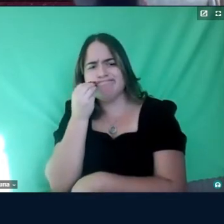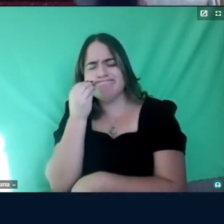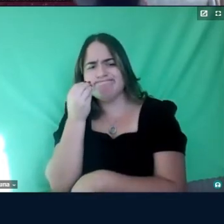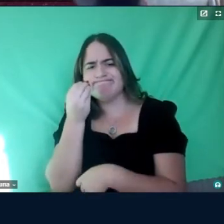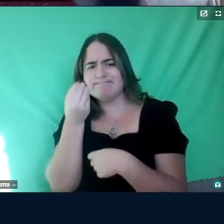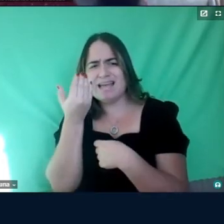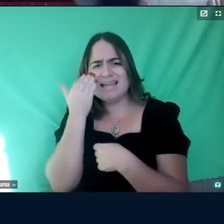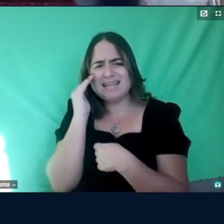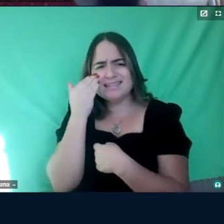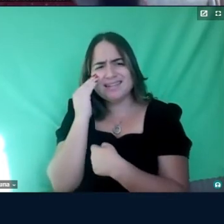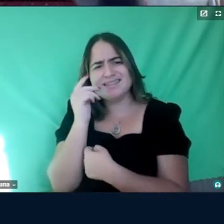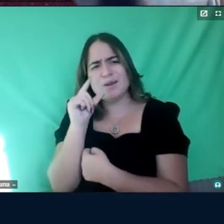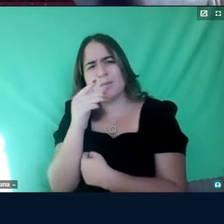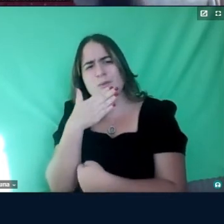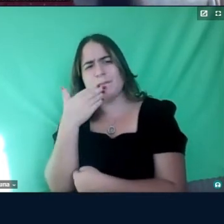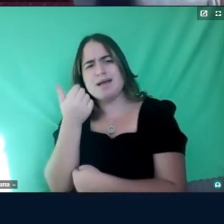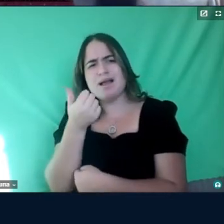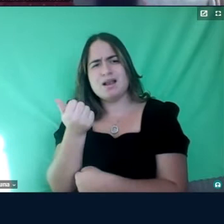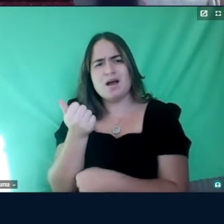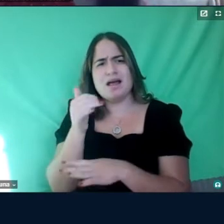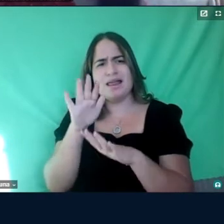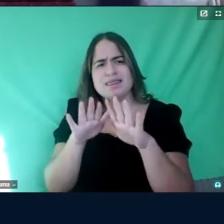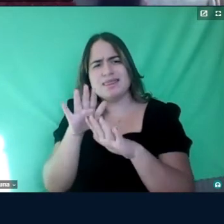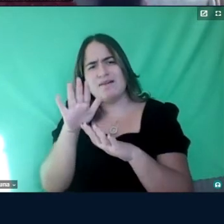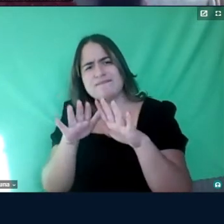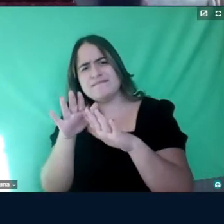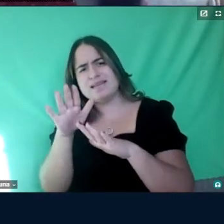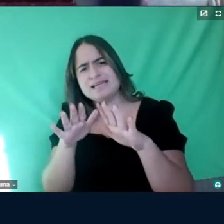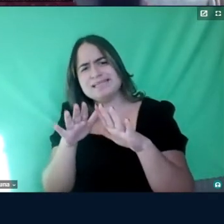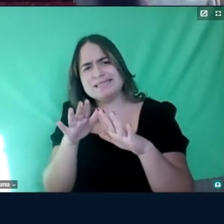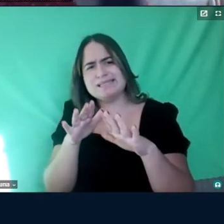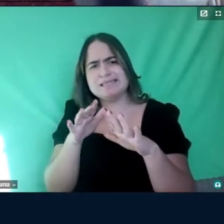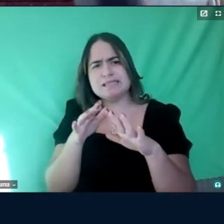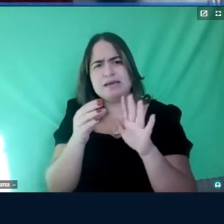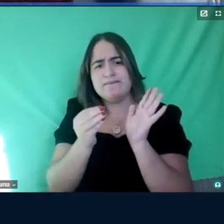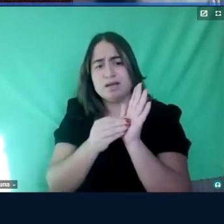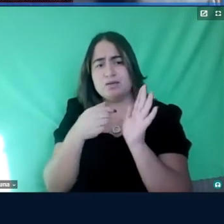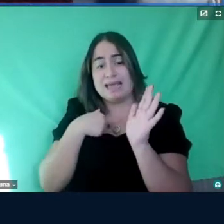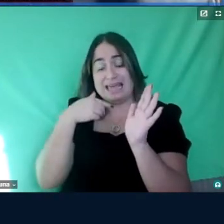entender um pouco melhor, talvez tenha sido uma desatenção minha,